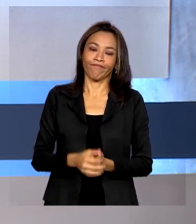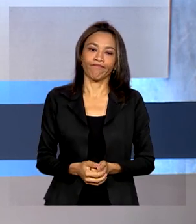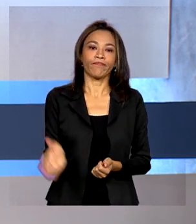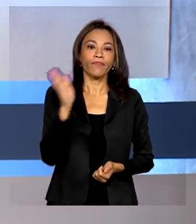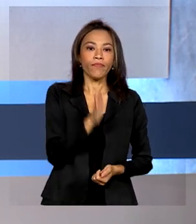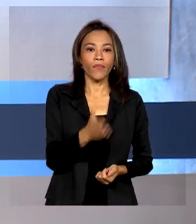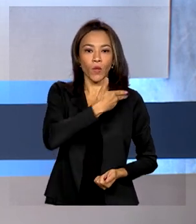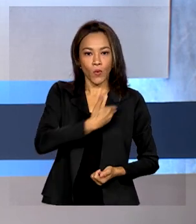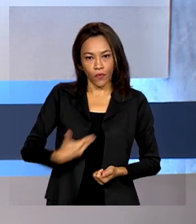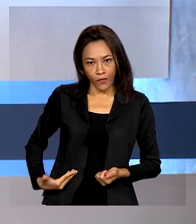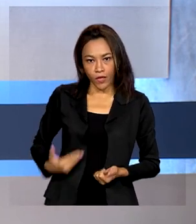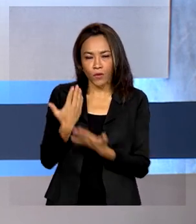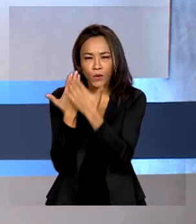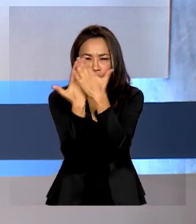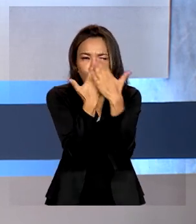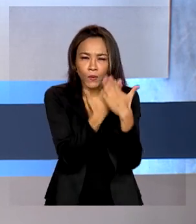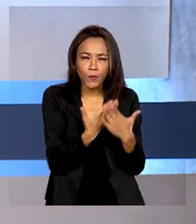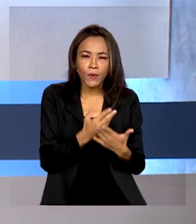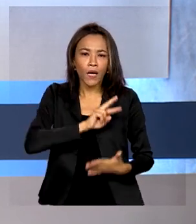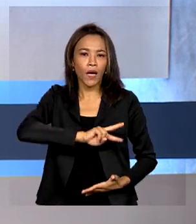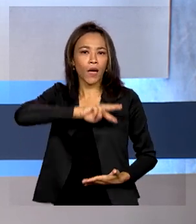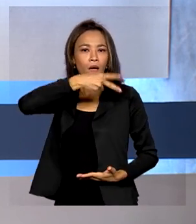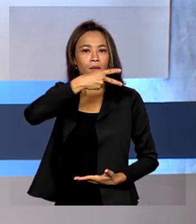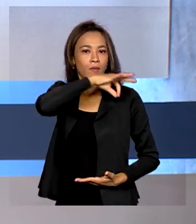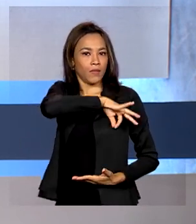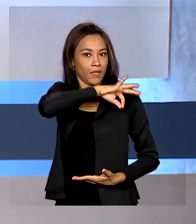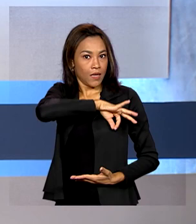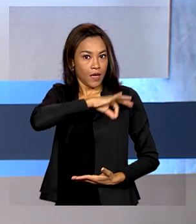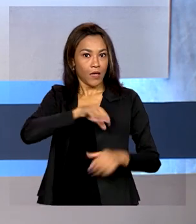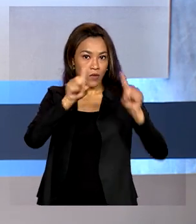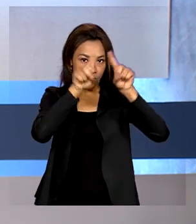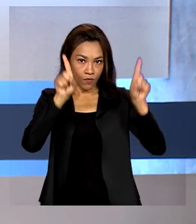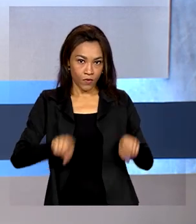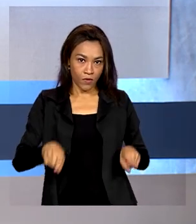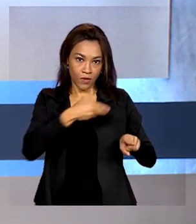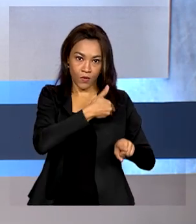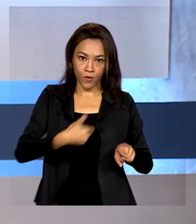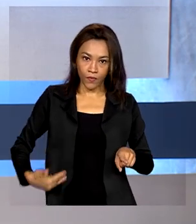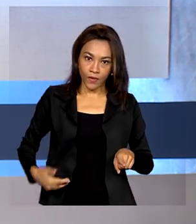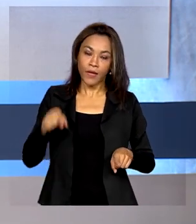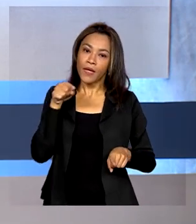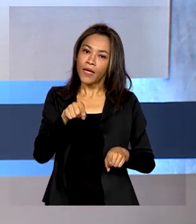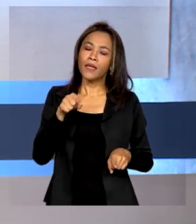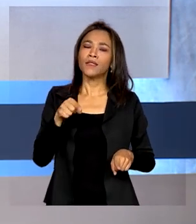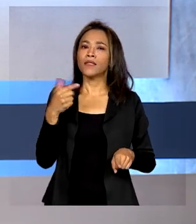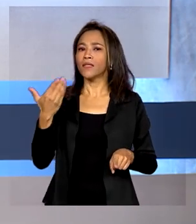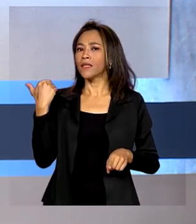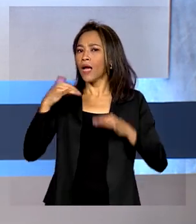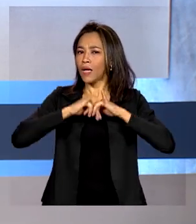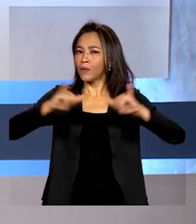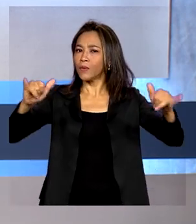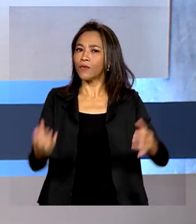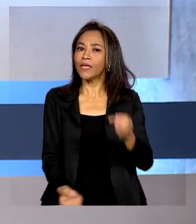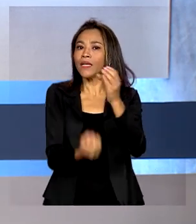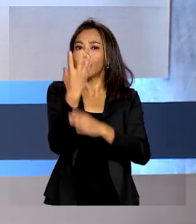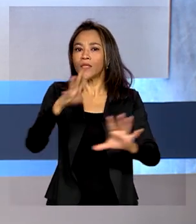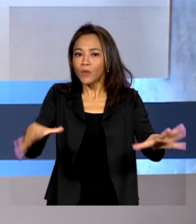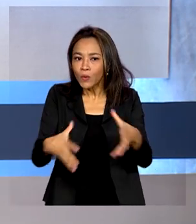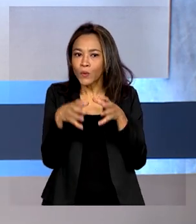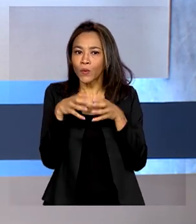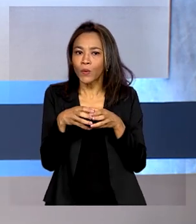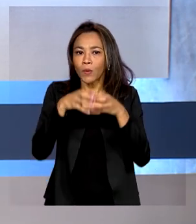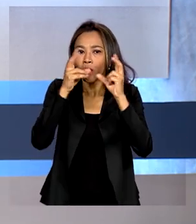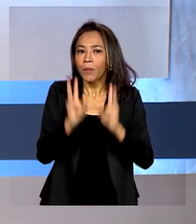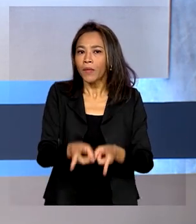reajustar o salário do funcionalismo neste ano. O anúncio foi feito durante a reinstalação da Mesa Nacional de Negociação